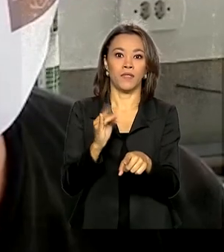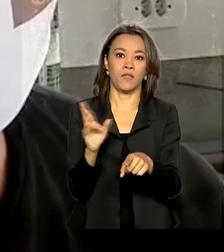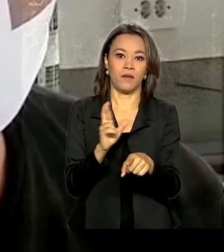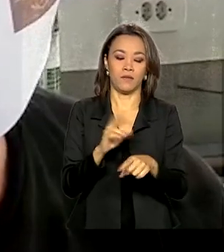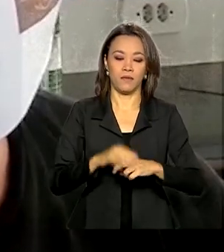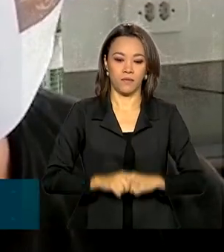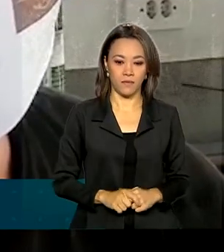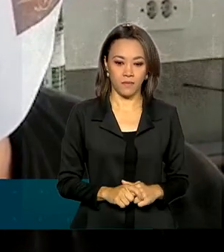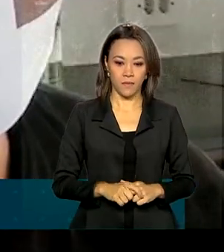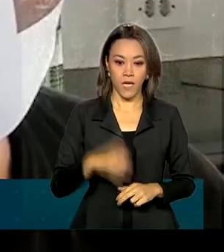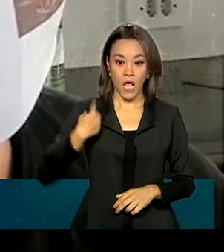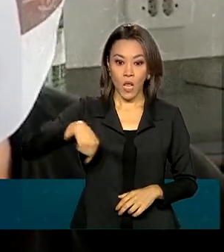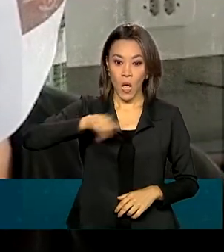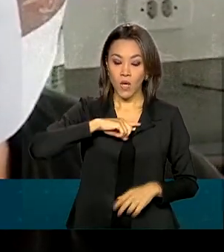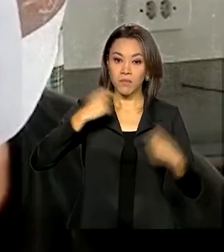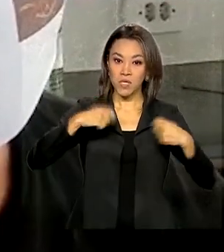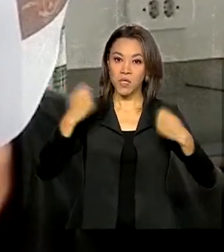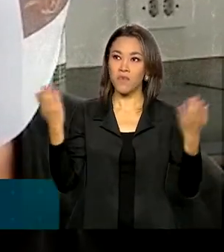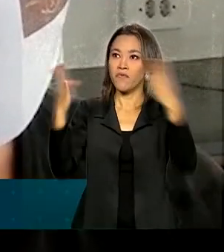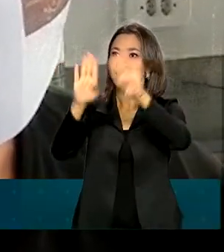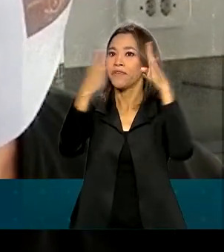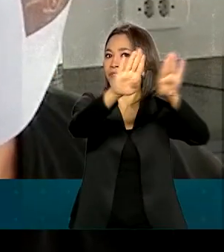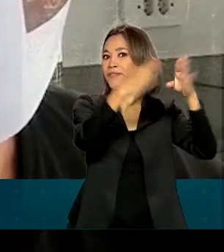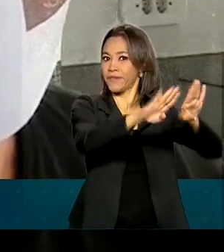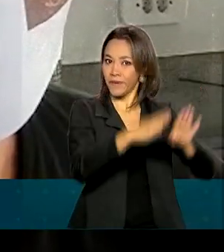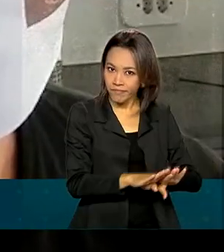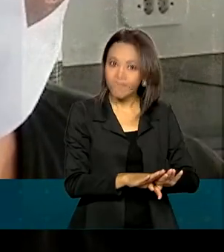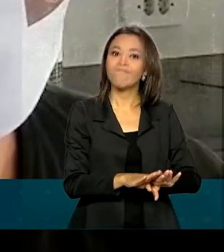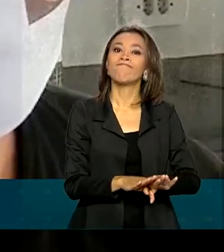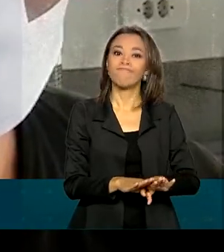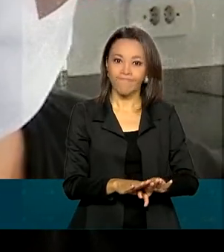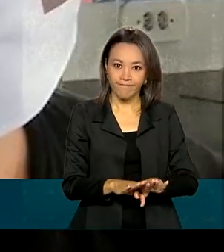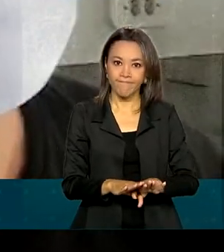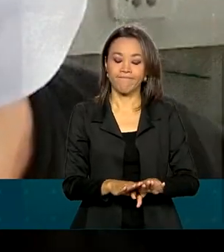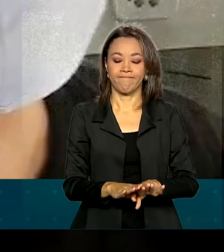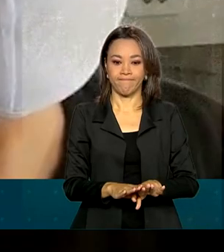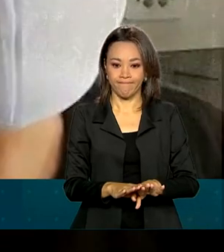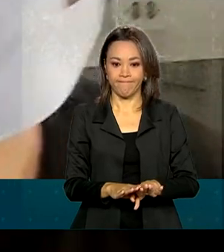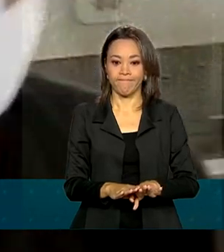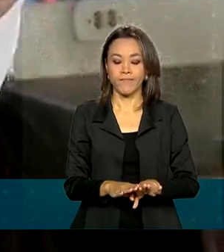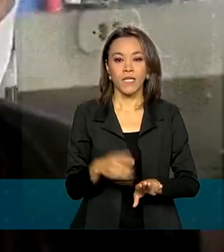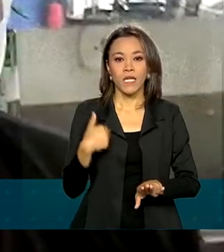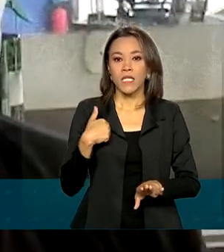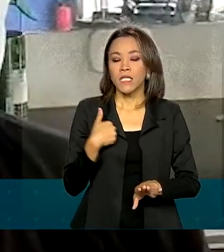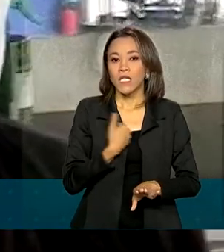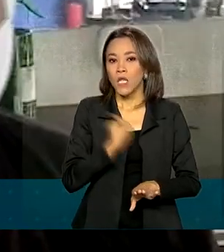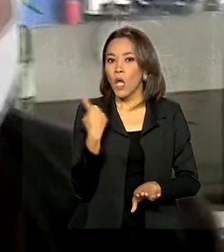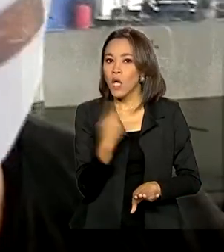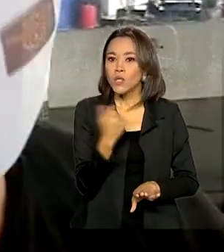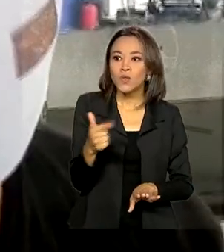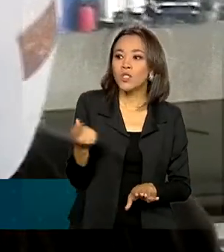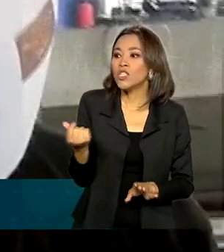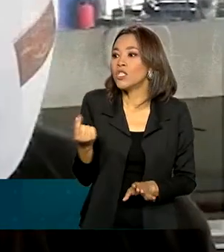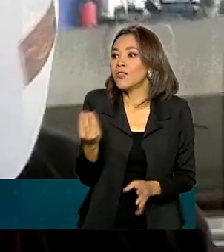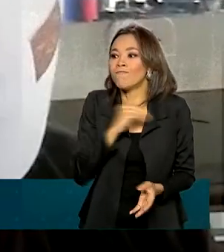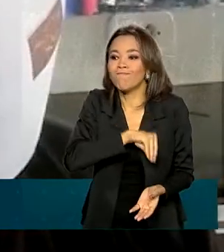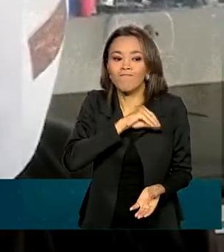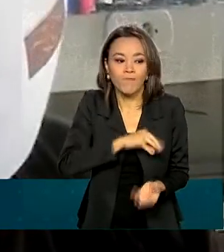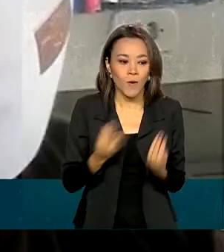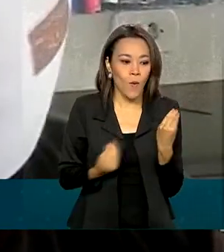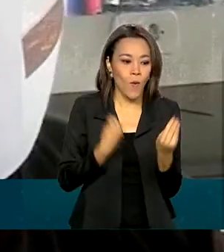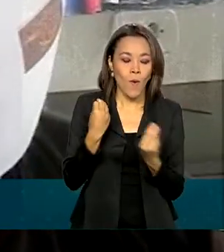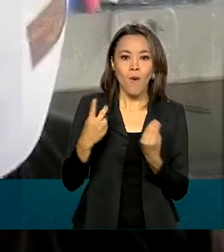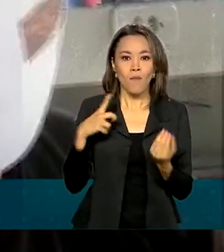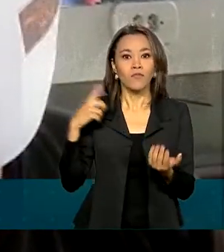Tivemos que fechar os estabelecimentos e não tínhamos como ter renda. Então, tinha